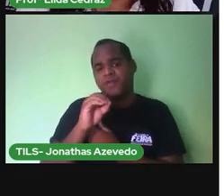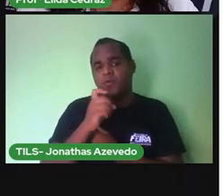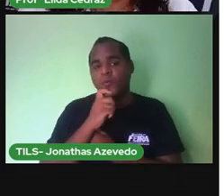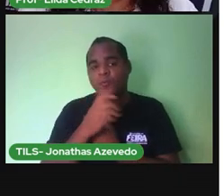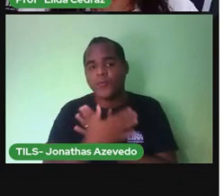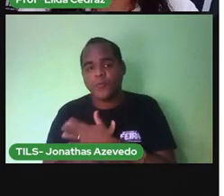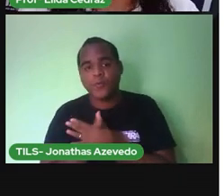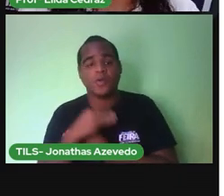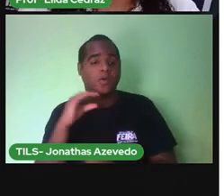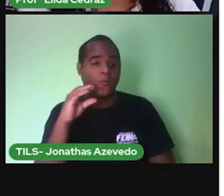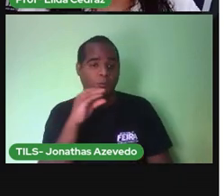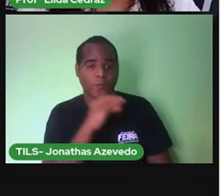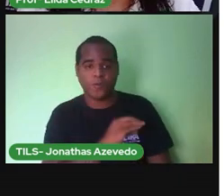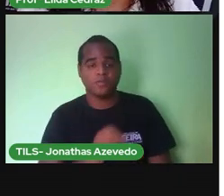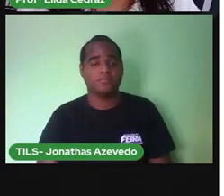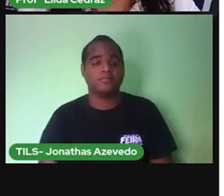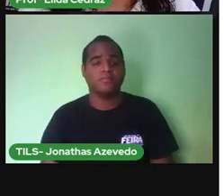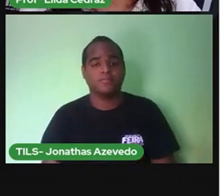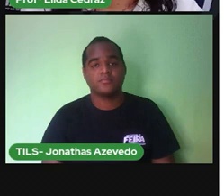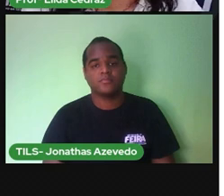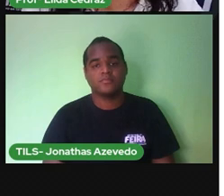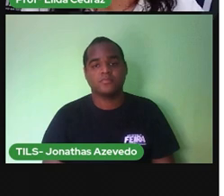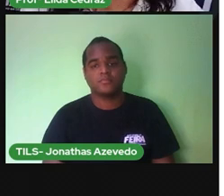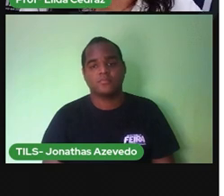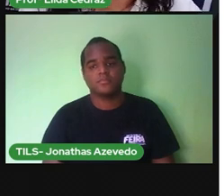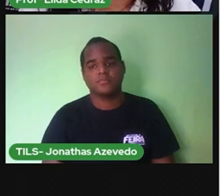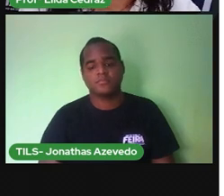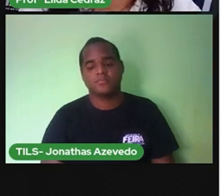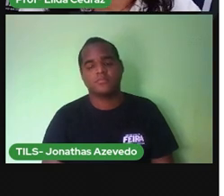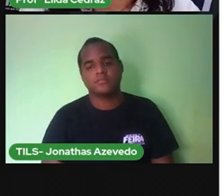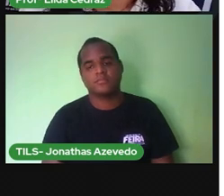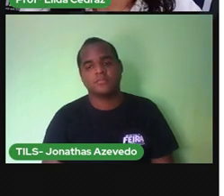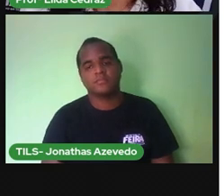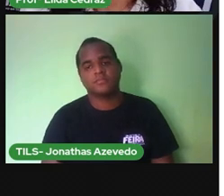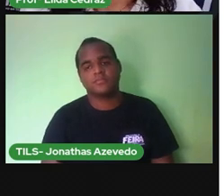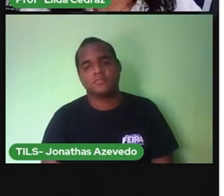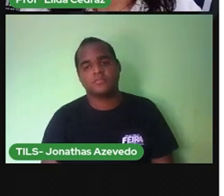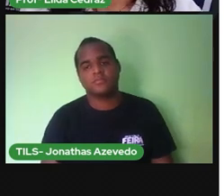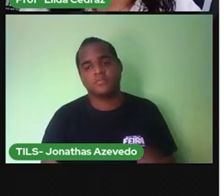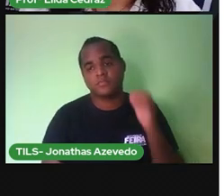tato Próxima palavrinha Mato